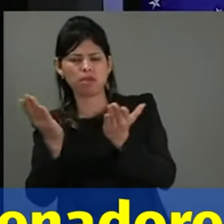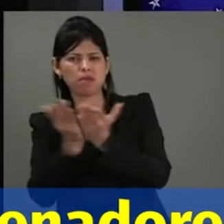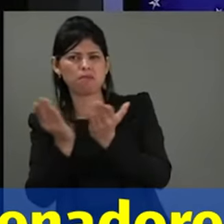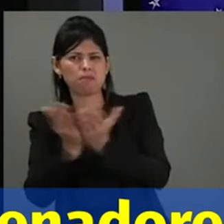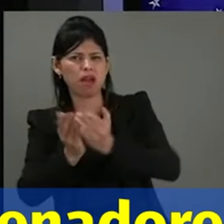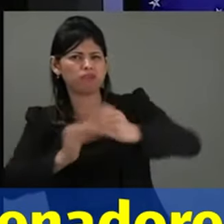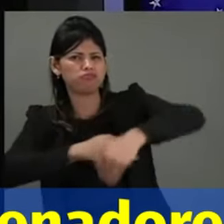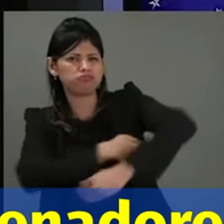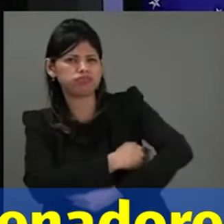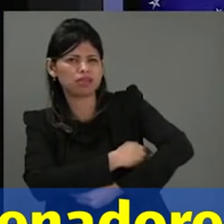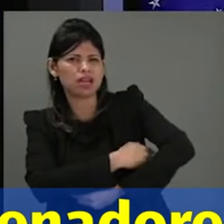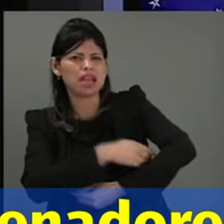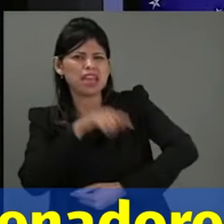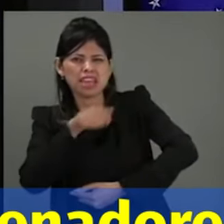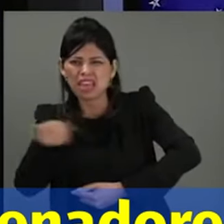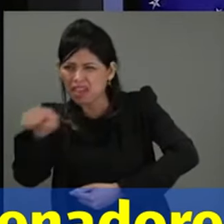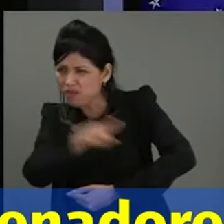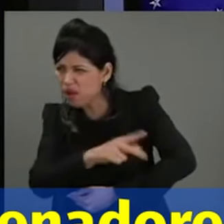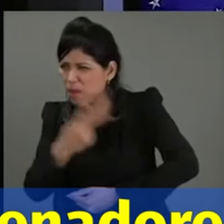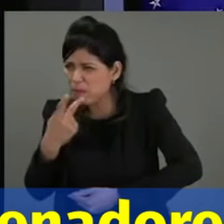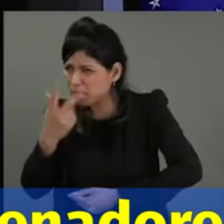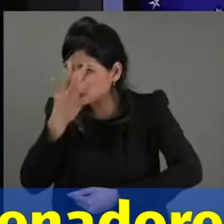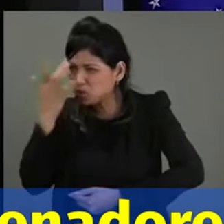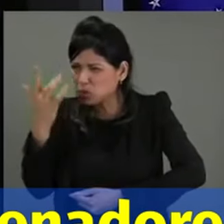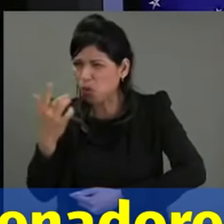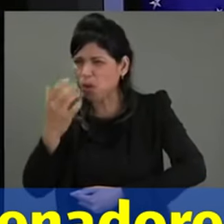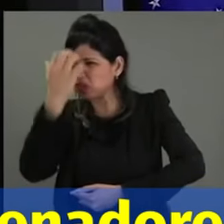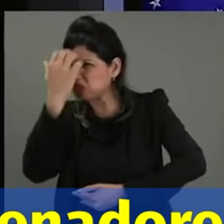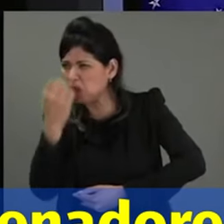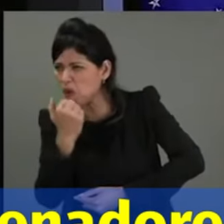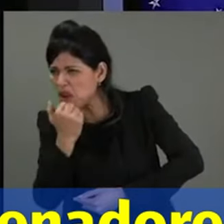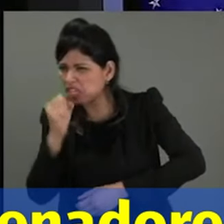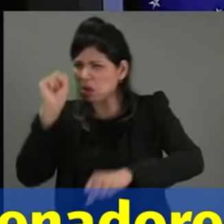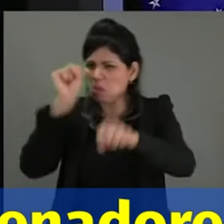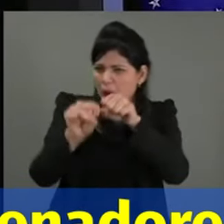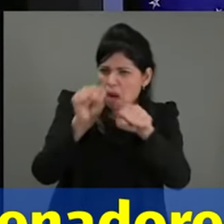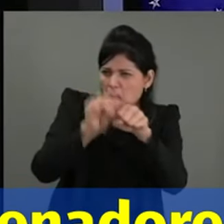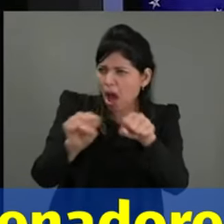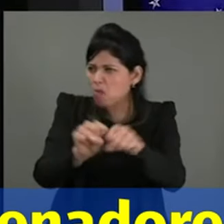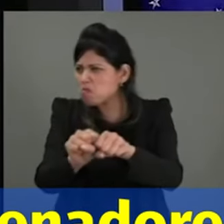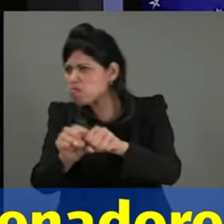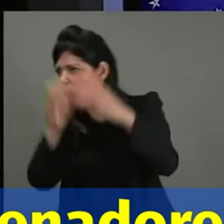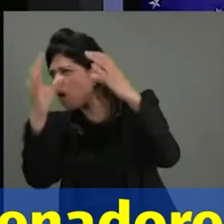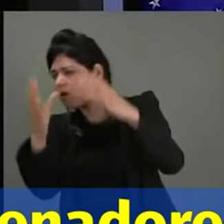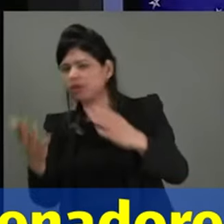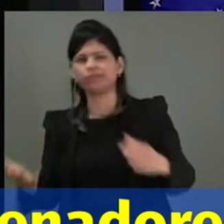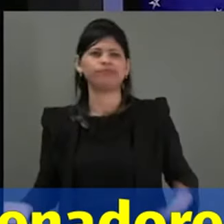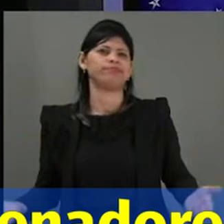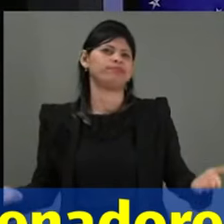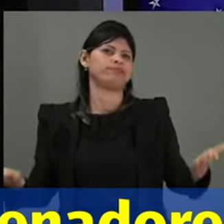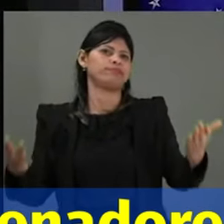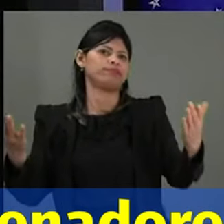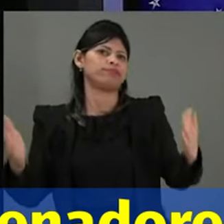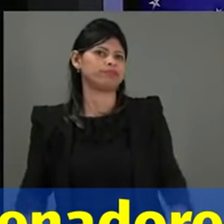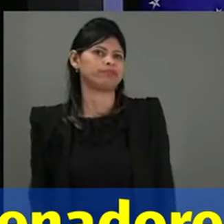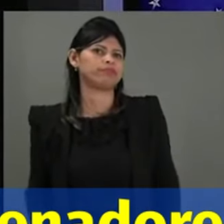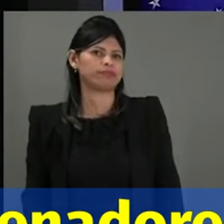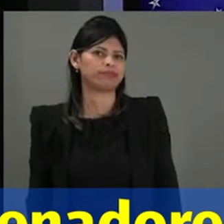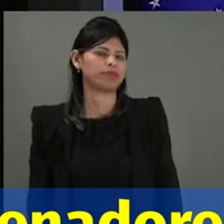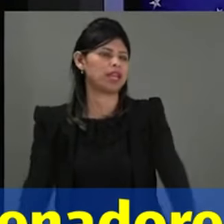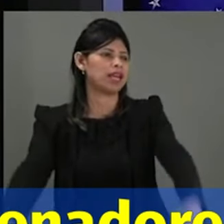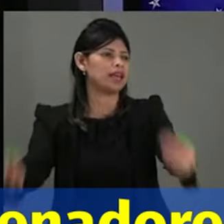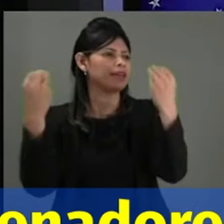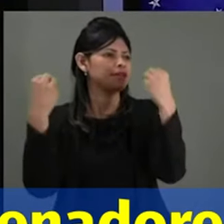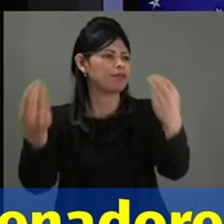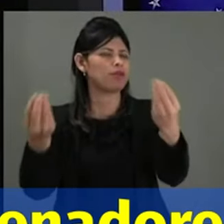vergonha, Senador Zé Osseif. Que vergonha. A situação se agravou ainda mais quando,